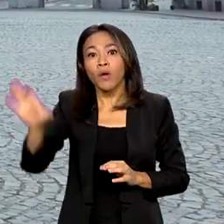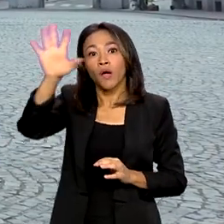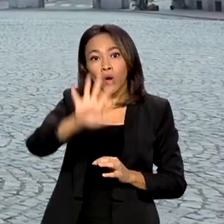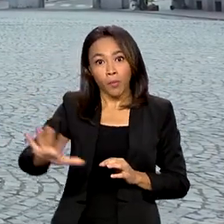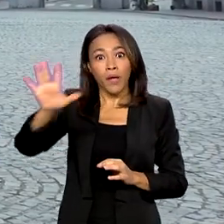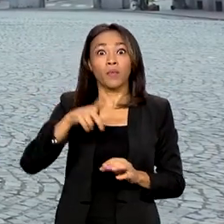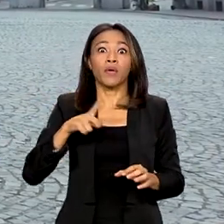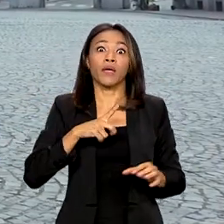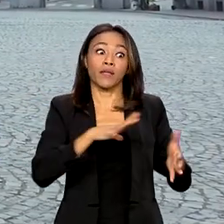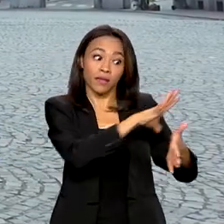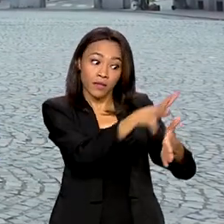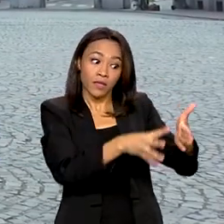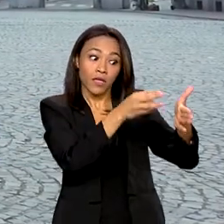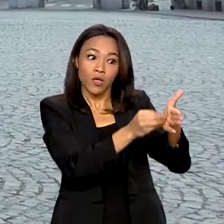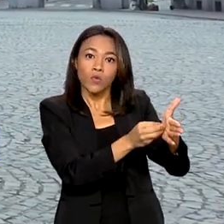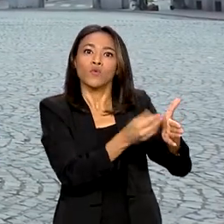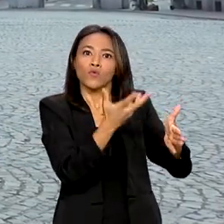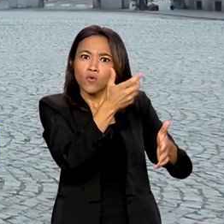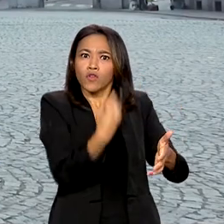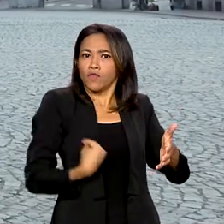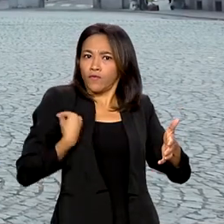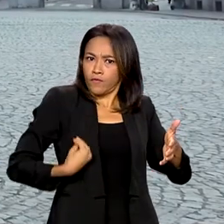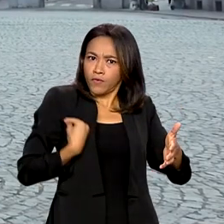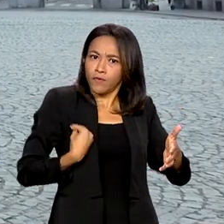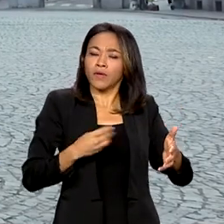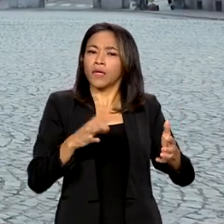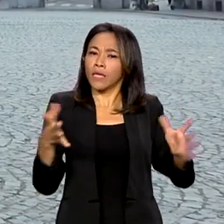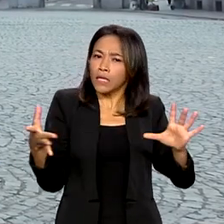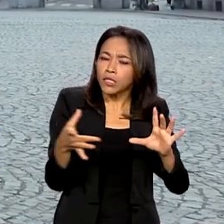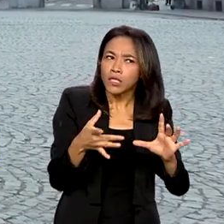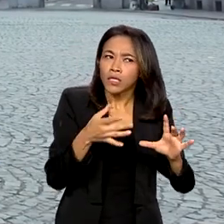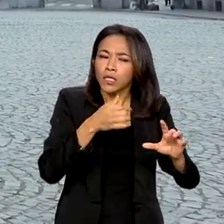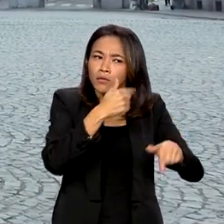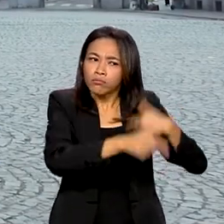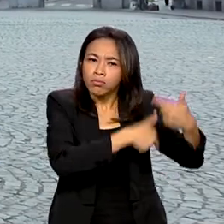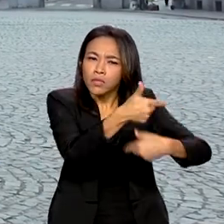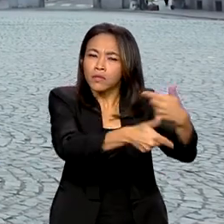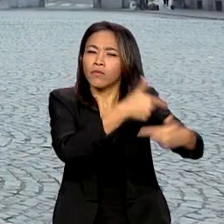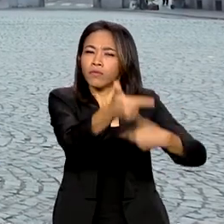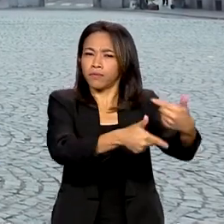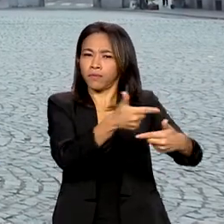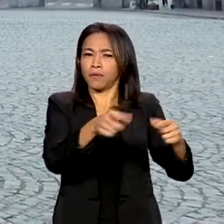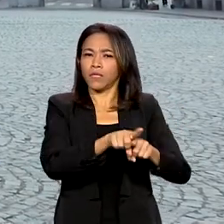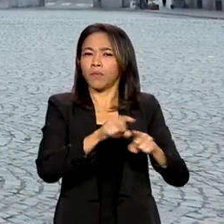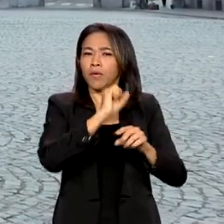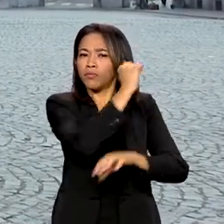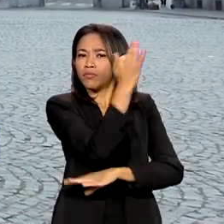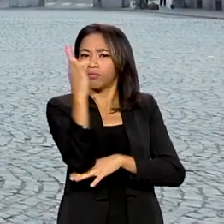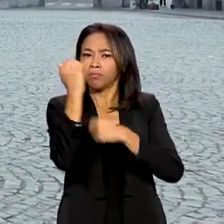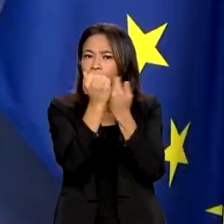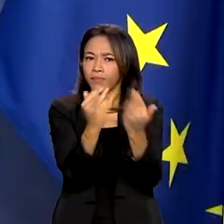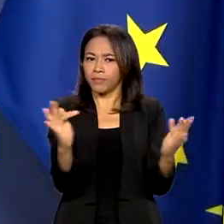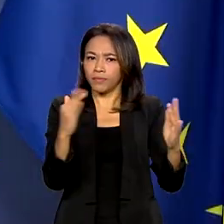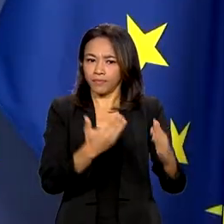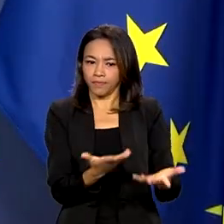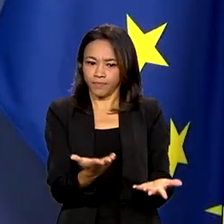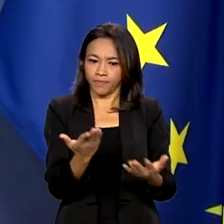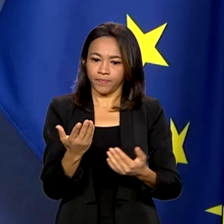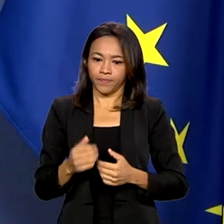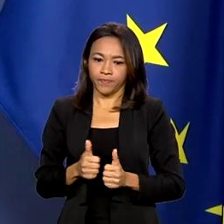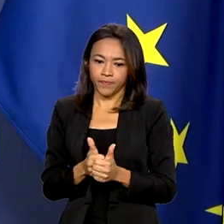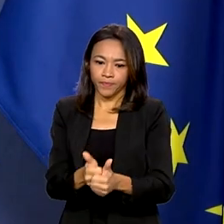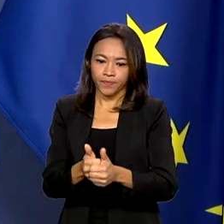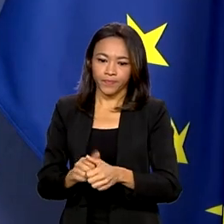região da Amazônia e que é preciso conciliar meio ambiente com o desenvolvimento econômico. Acompanhe. A